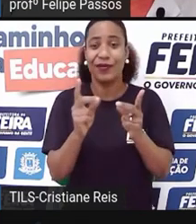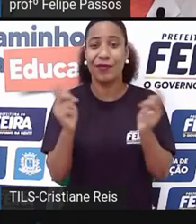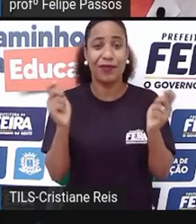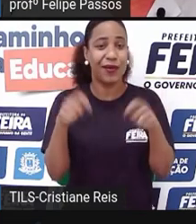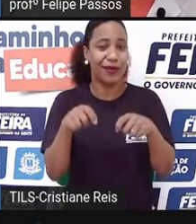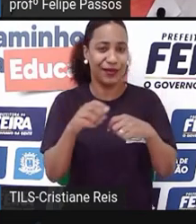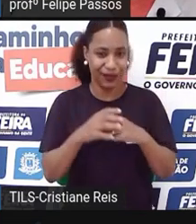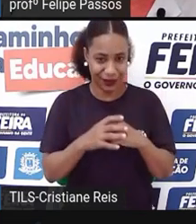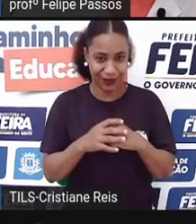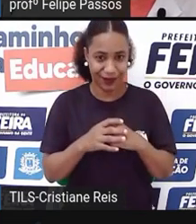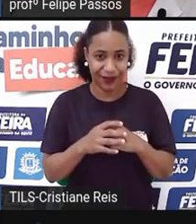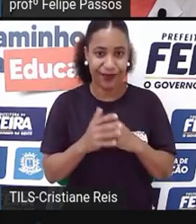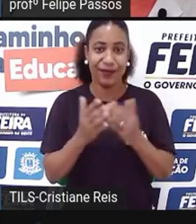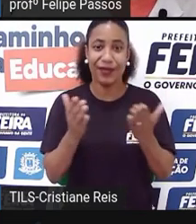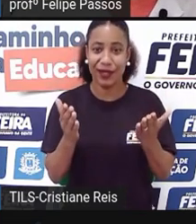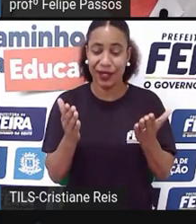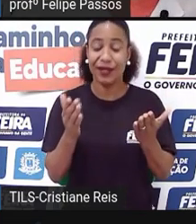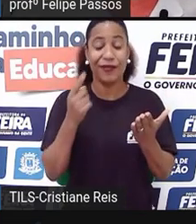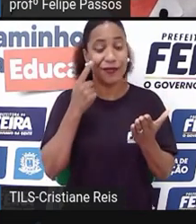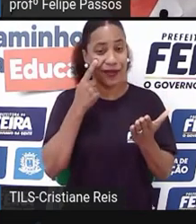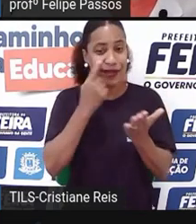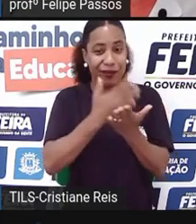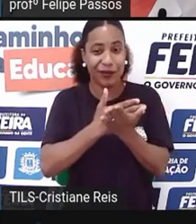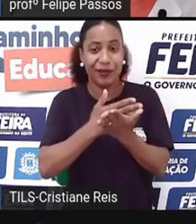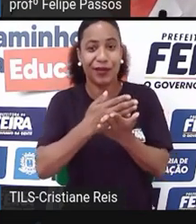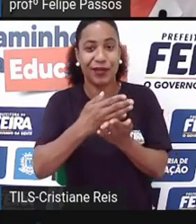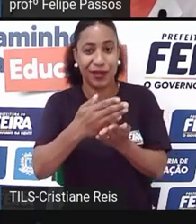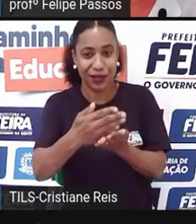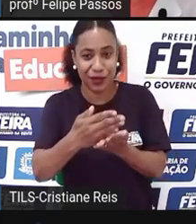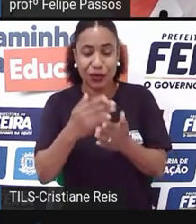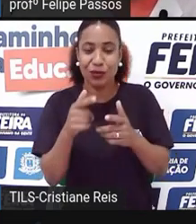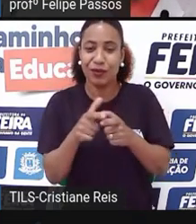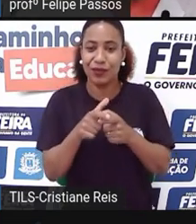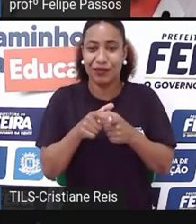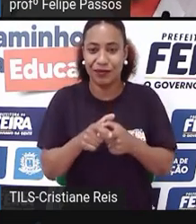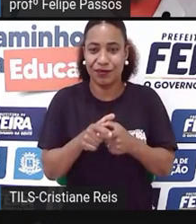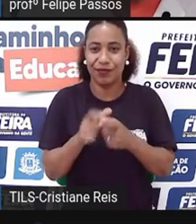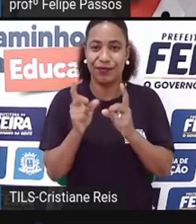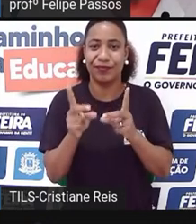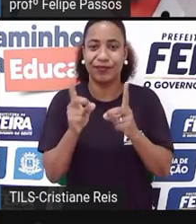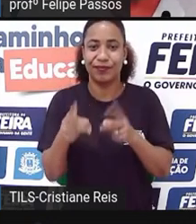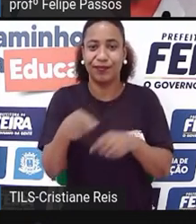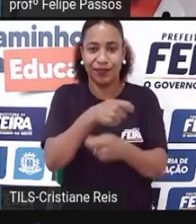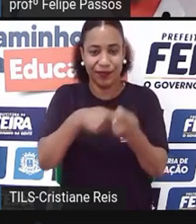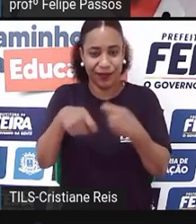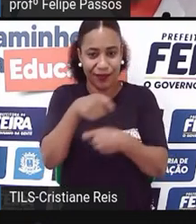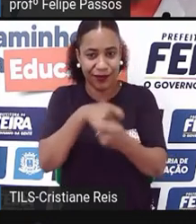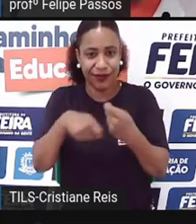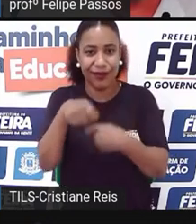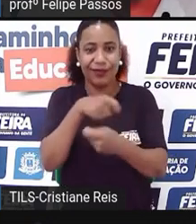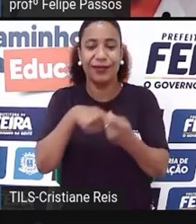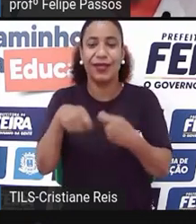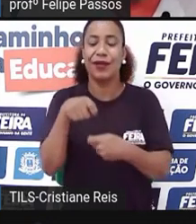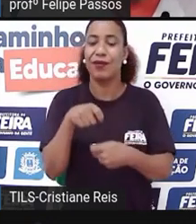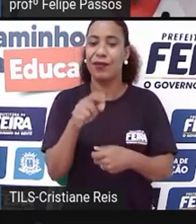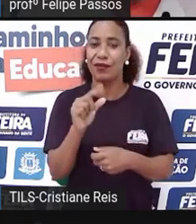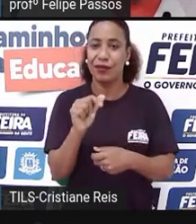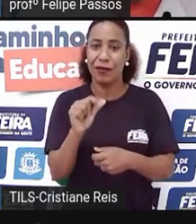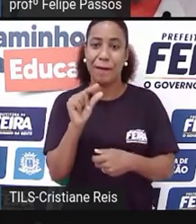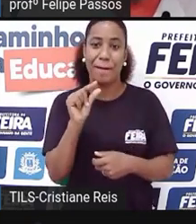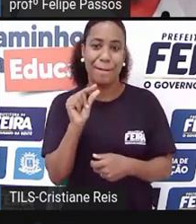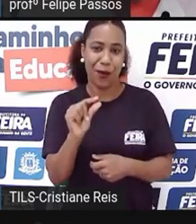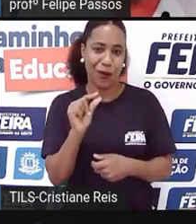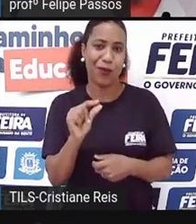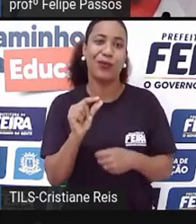entender que esse início, pelo pouco investimento ou nada, quando é uma prestação de